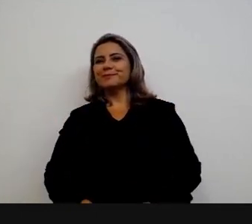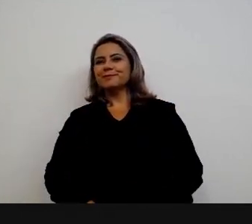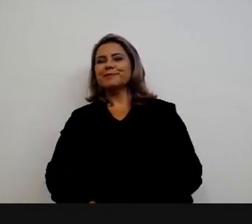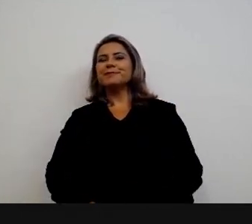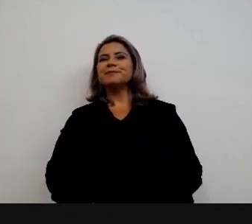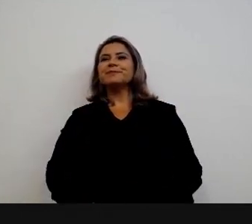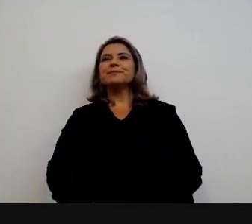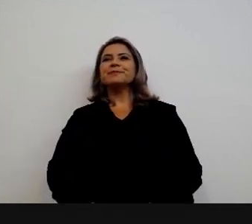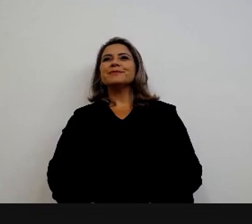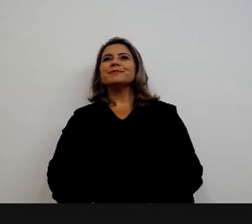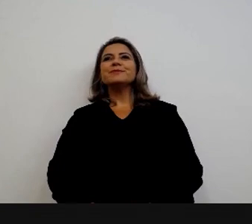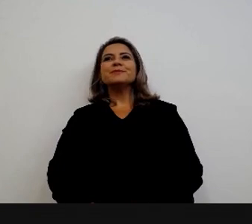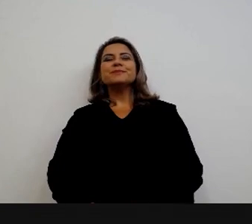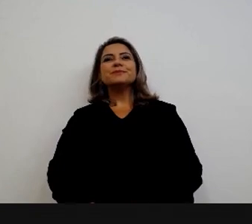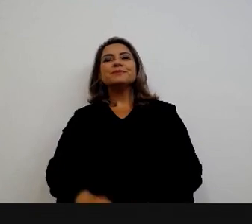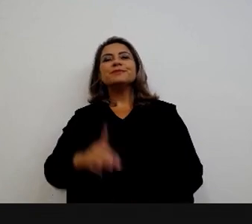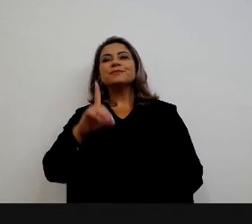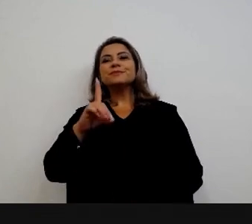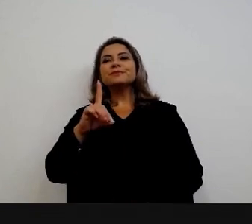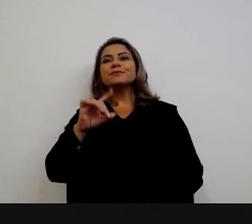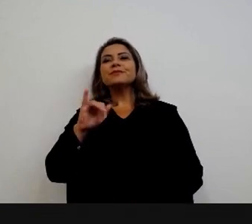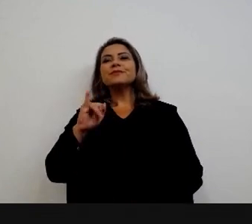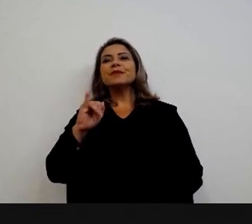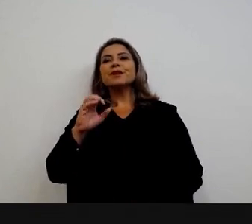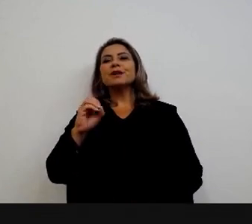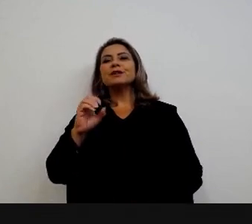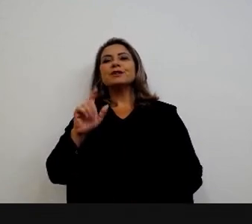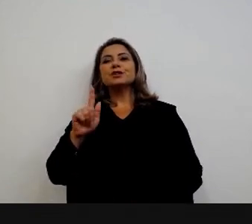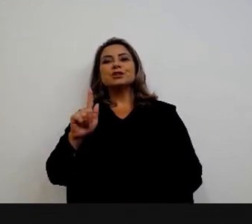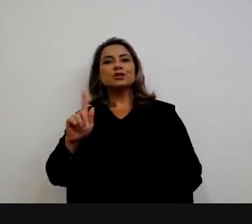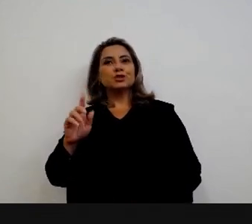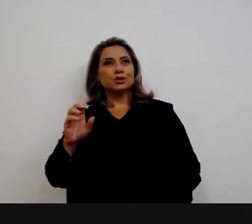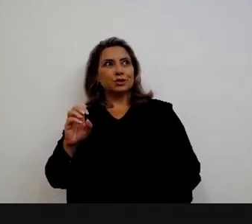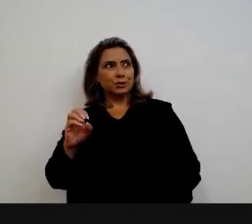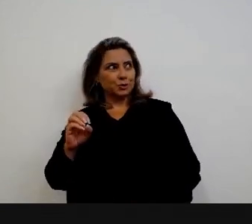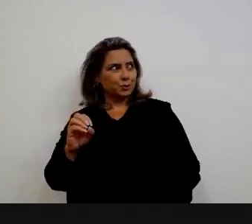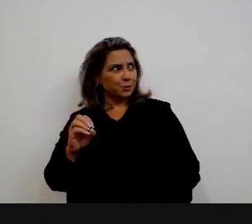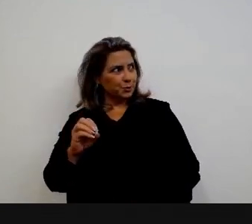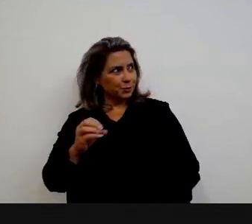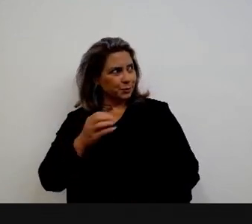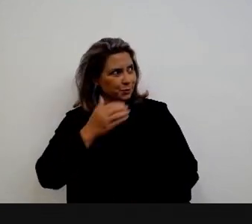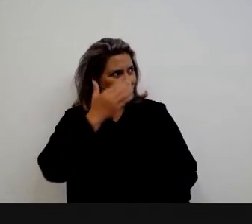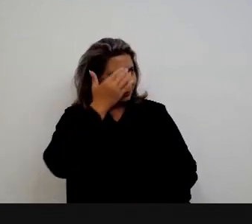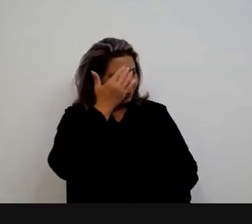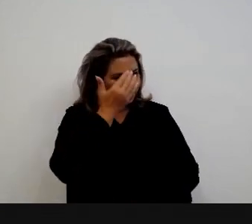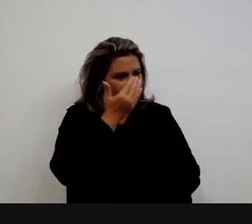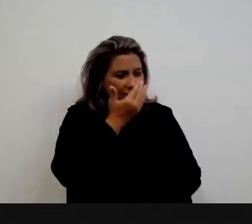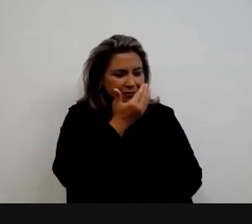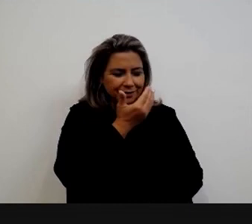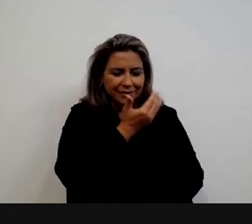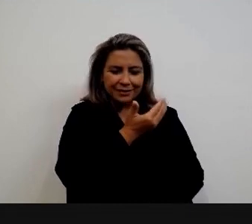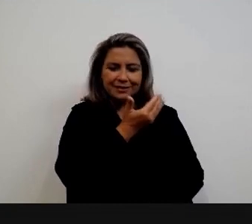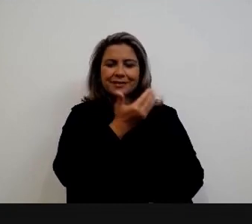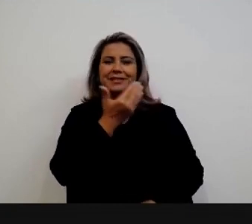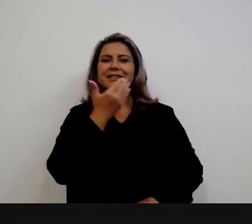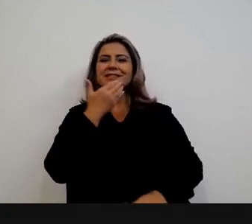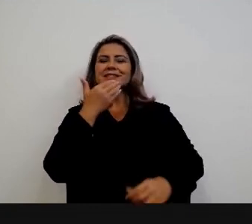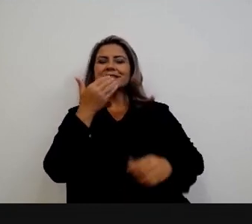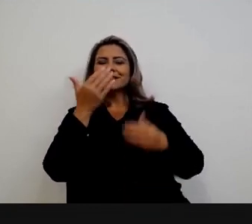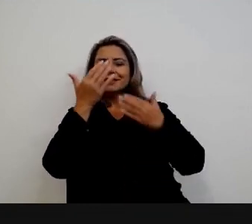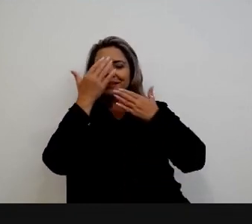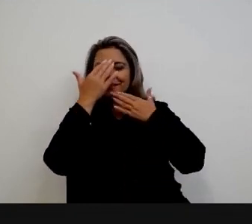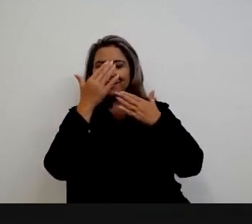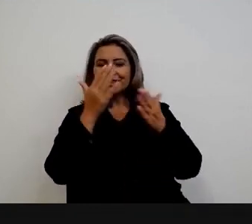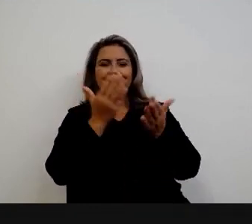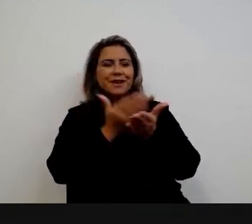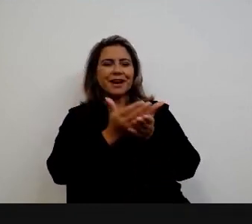ok Diogo mais uma vez eu gostaria de agradecer vamos encerrar essa fase de perguntas e também o evento